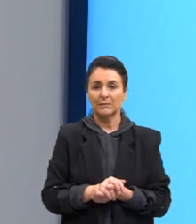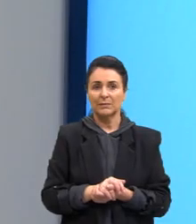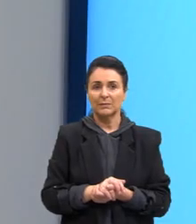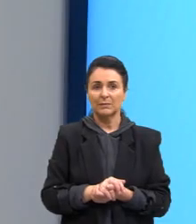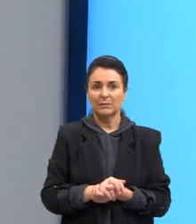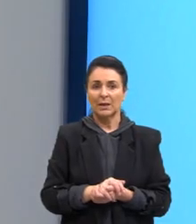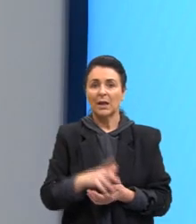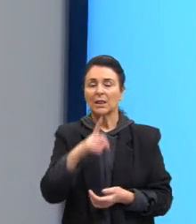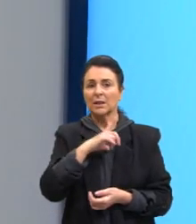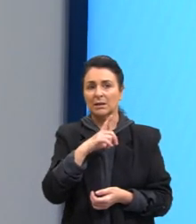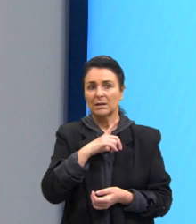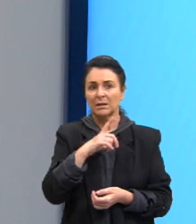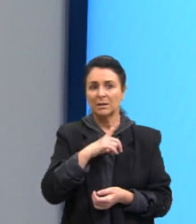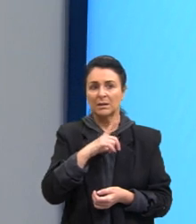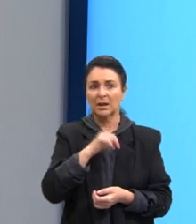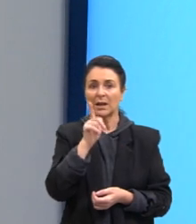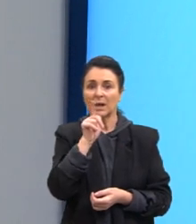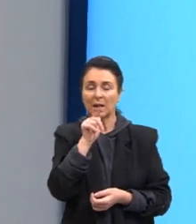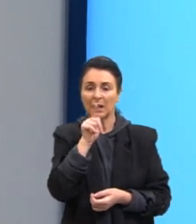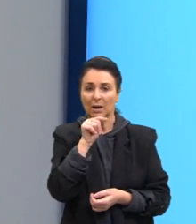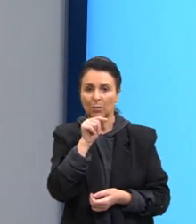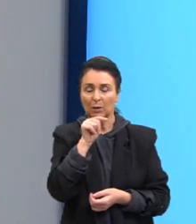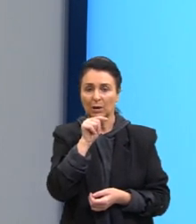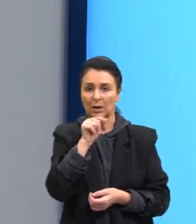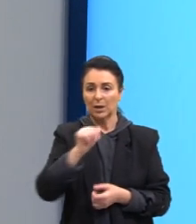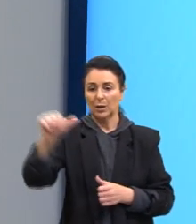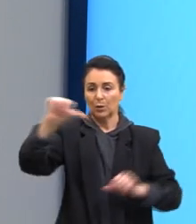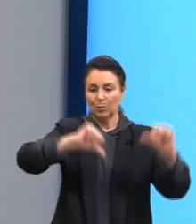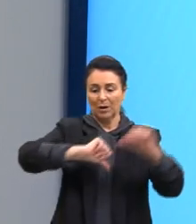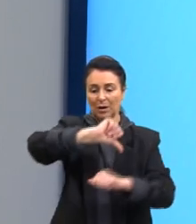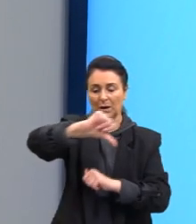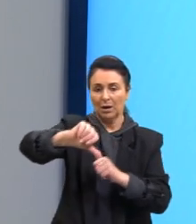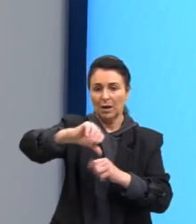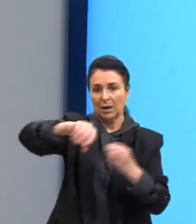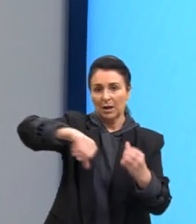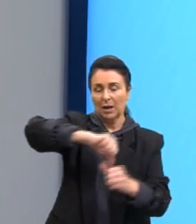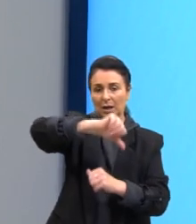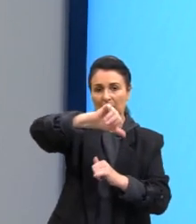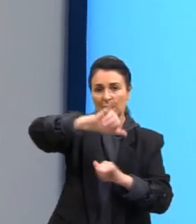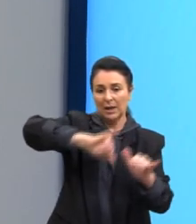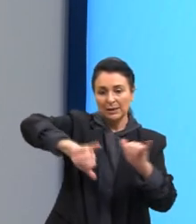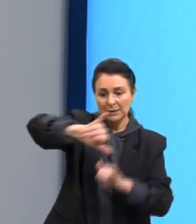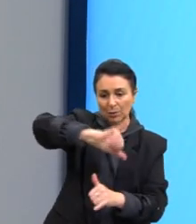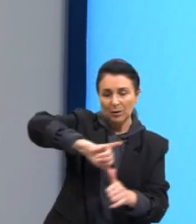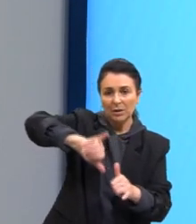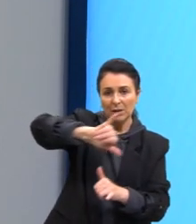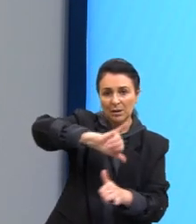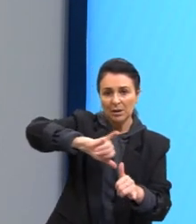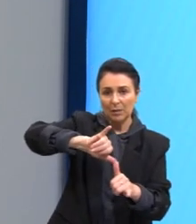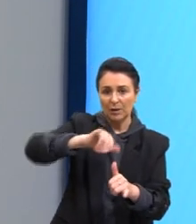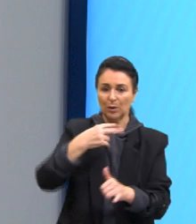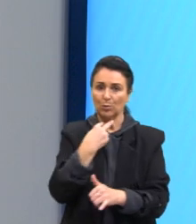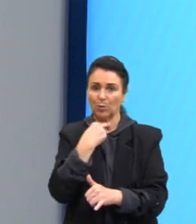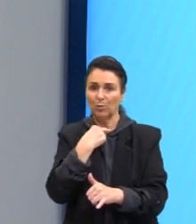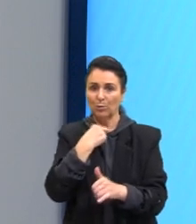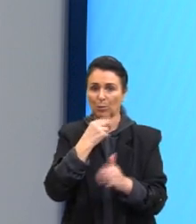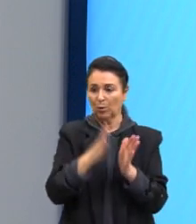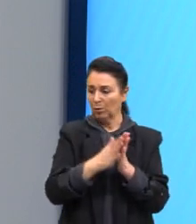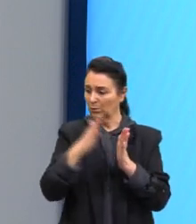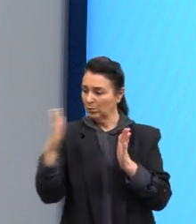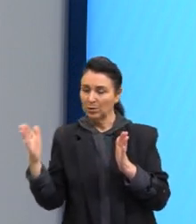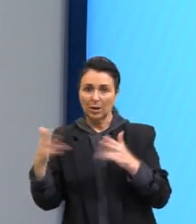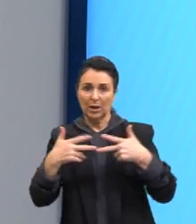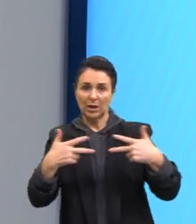Se eu tenho água e eu sei que numa reação química eu não posso ter num lado da reação elementos